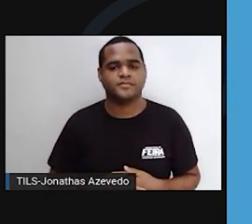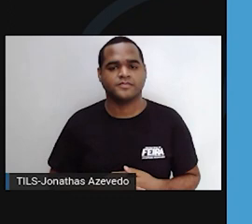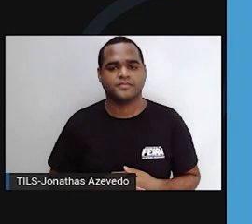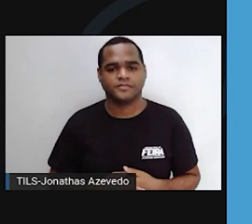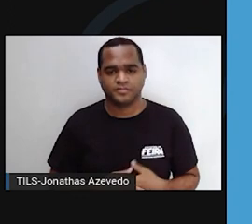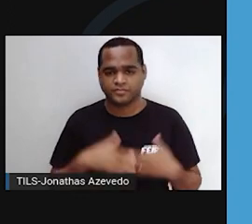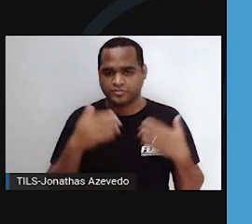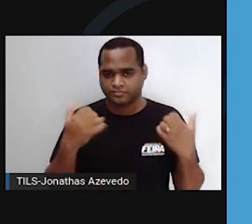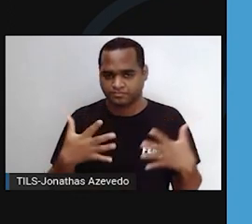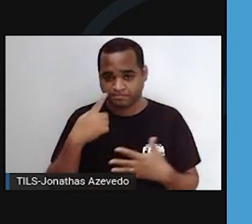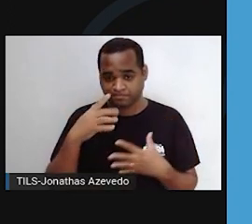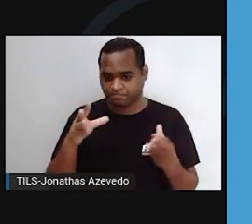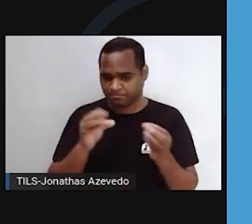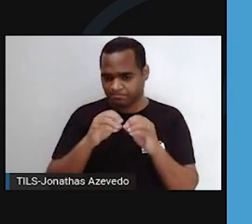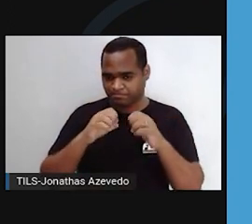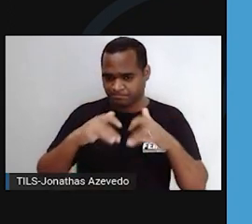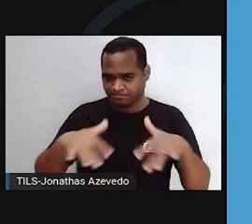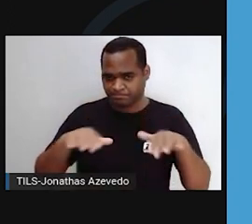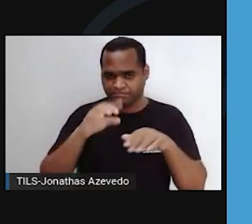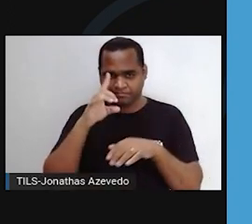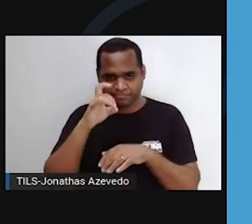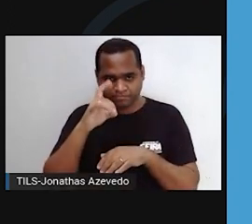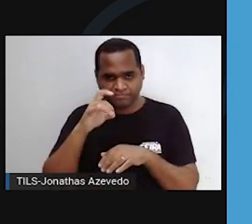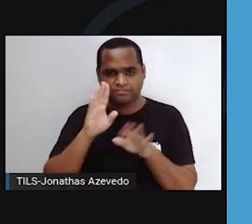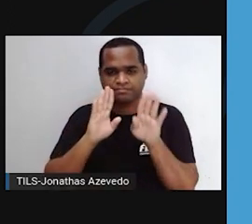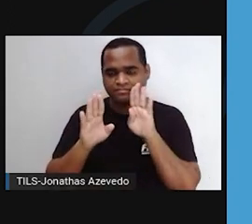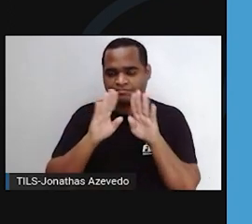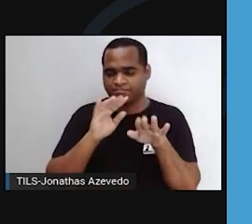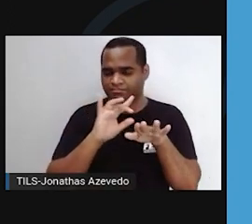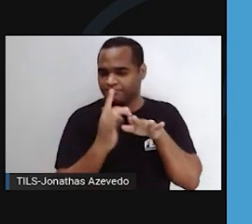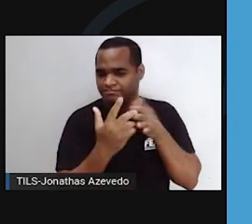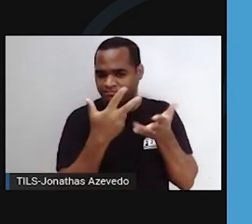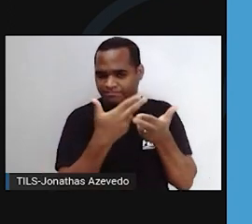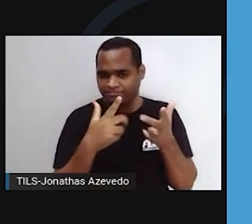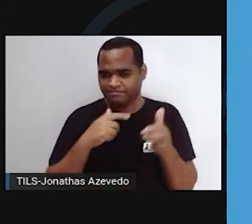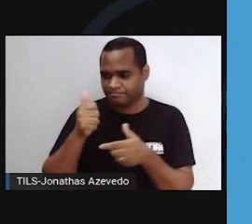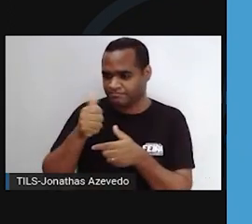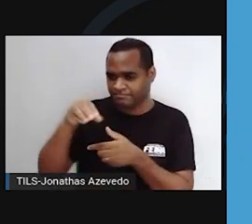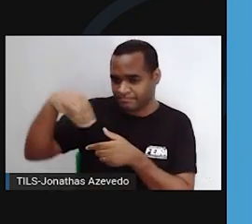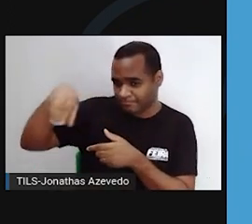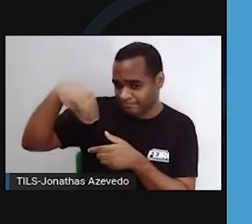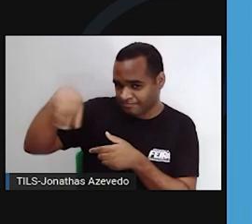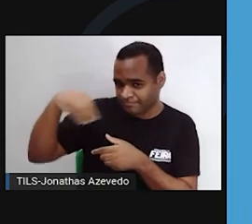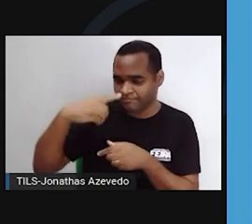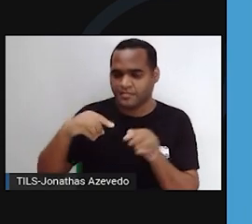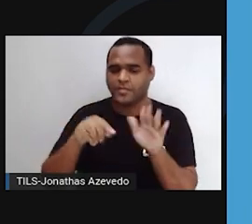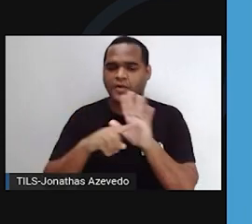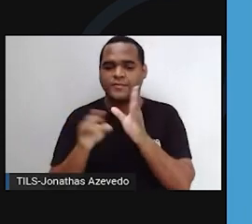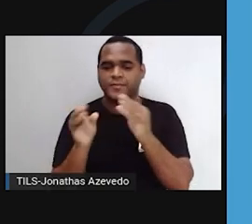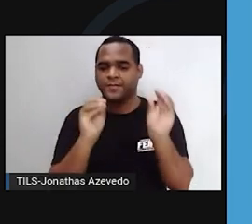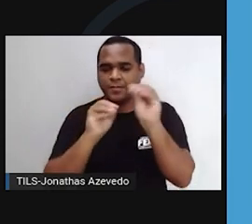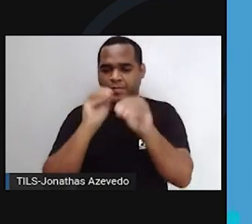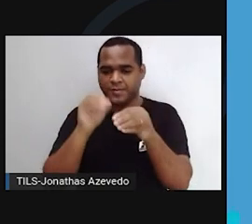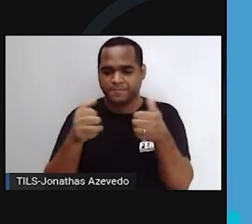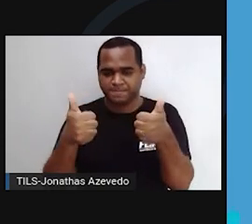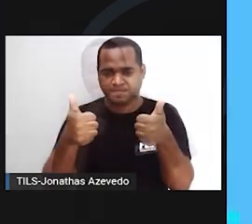Obrigado por assistir. Compartilha o vídeo, se inscreve no canal e ativa o sino para que você possa receber notificações dos novos vídeos que serão postados no canal.